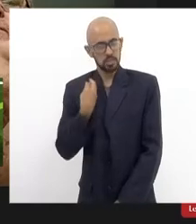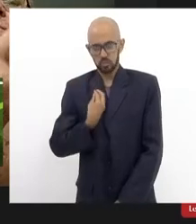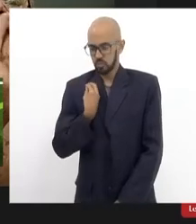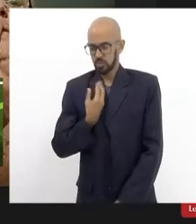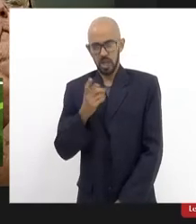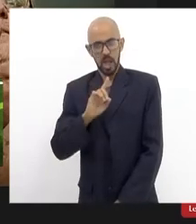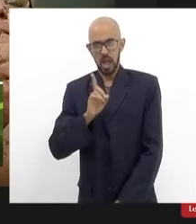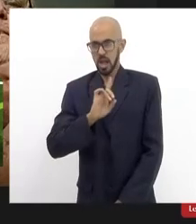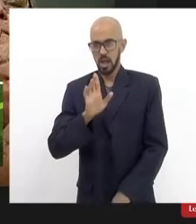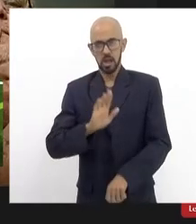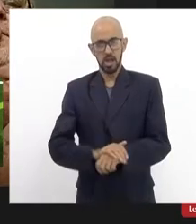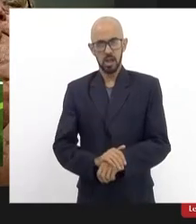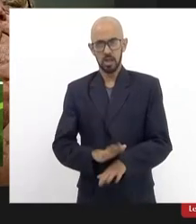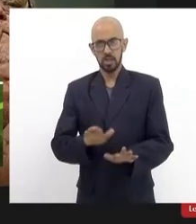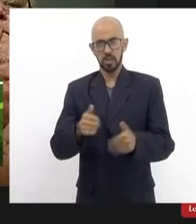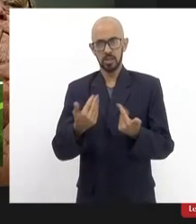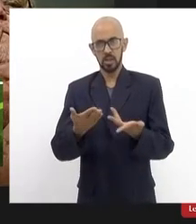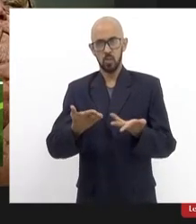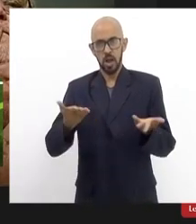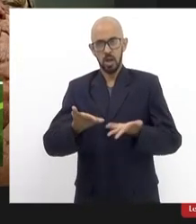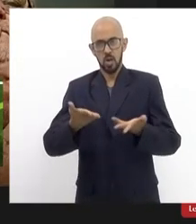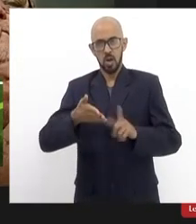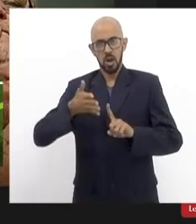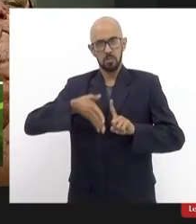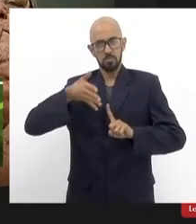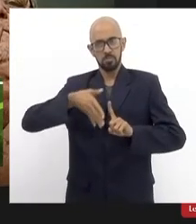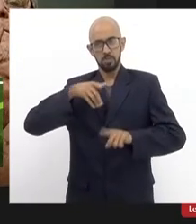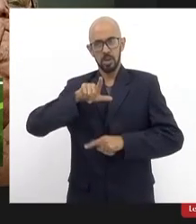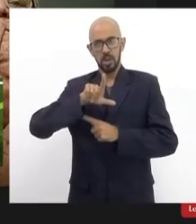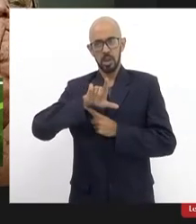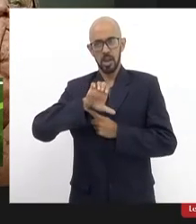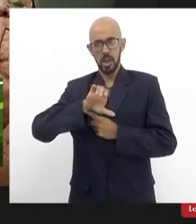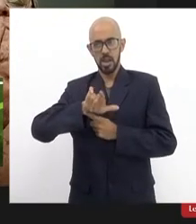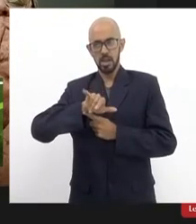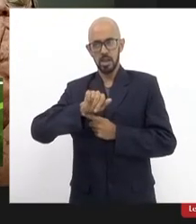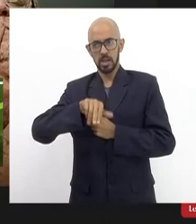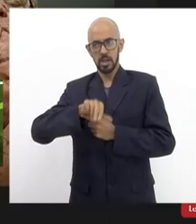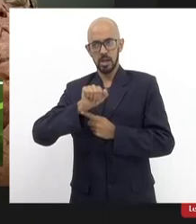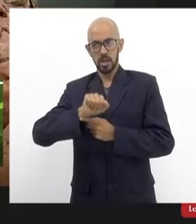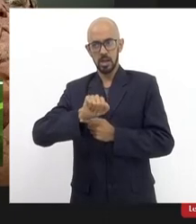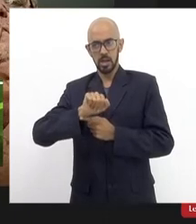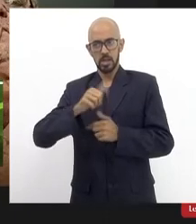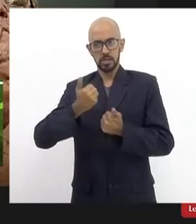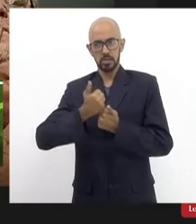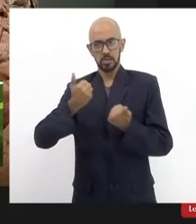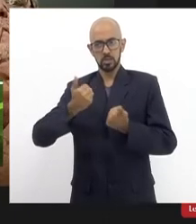encontra então eu passaria a palavra agora para Eliana Miranda que é assessora do IPHAN